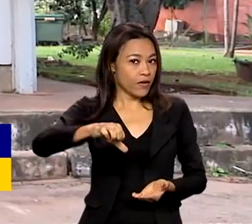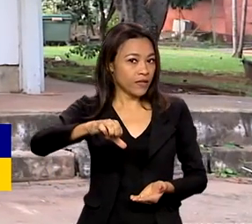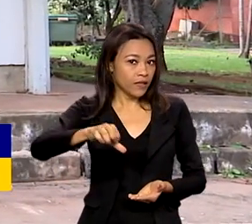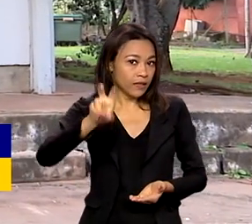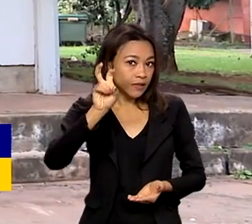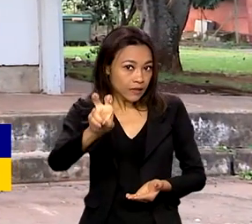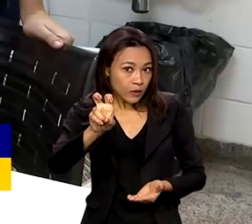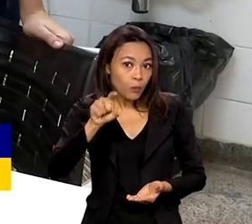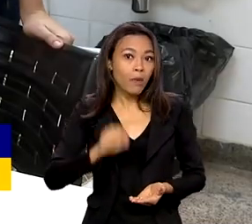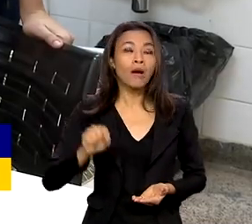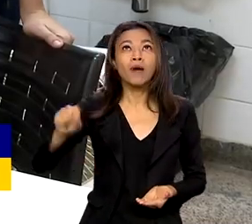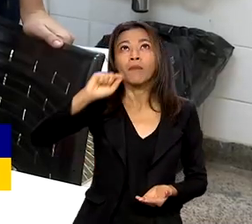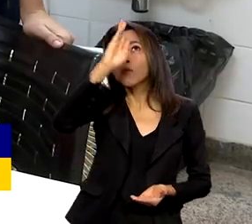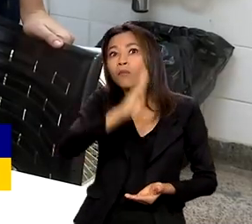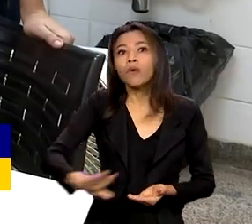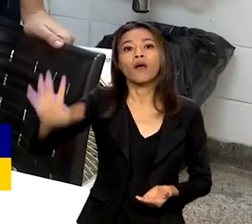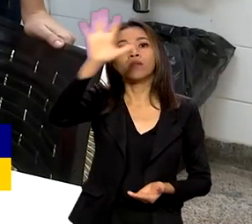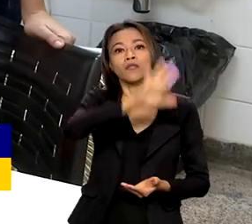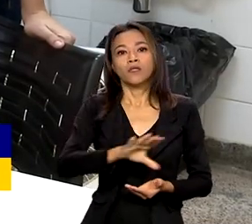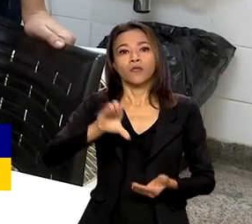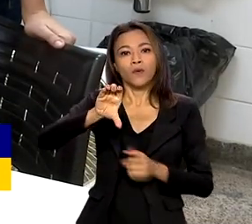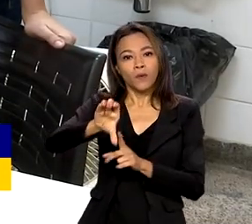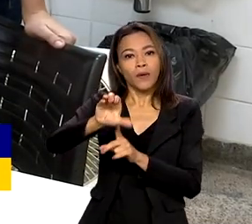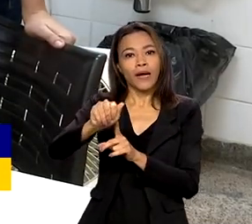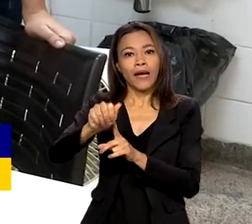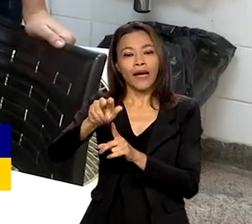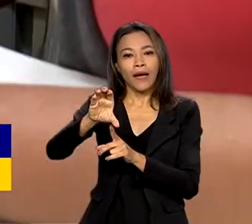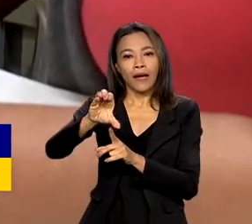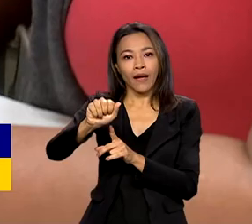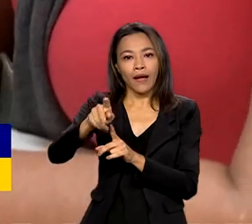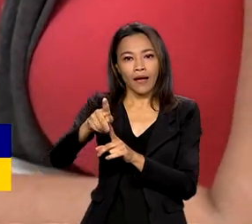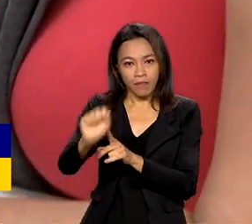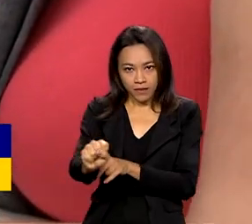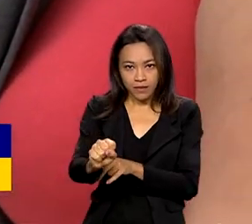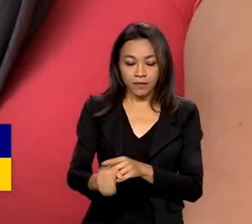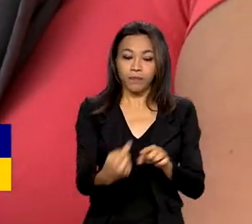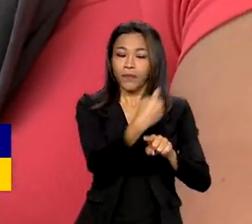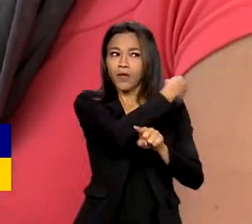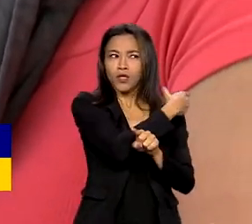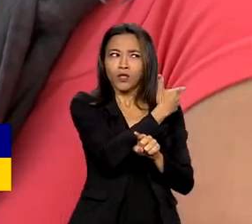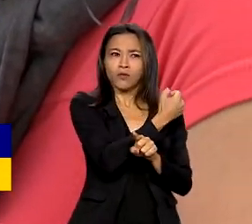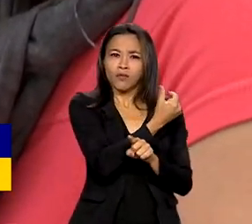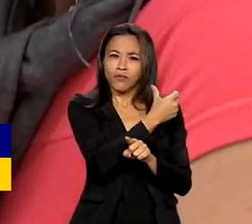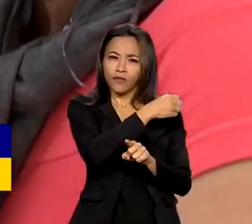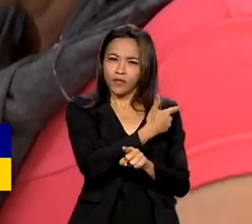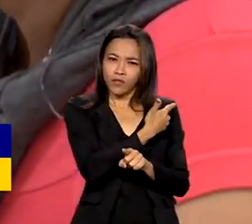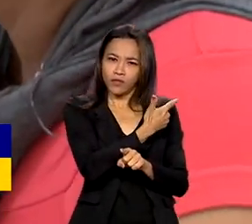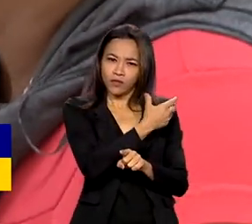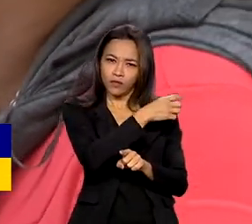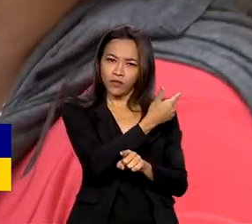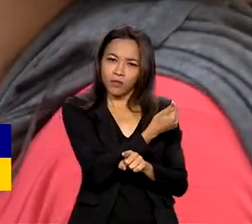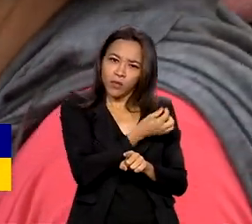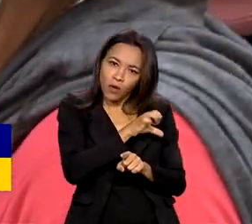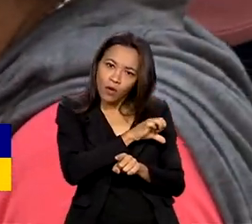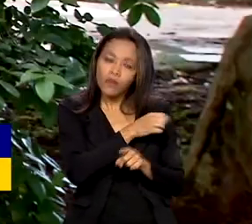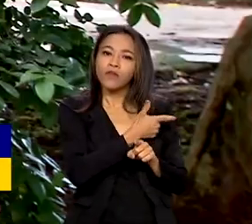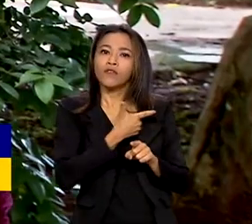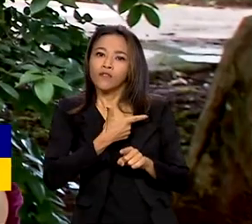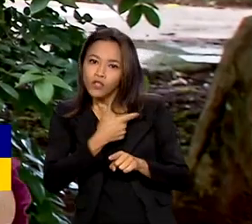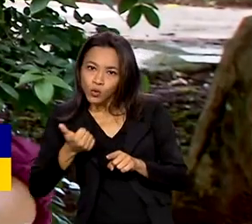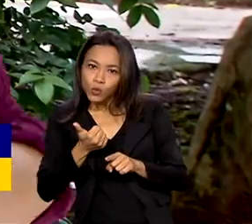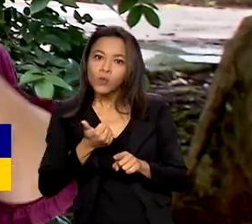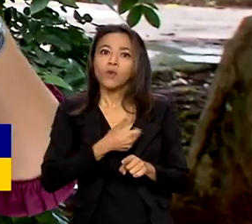em todo o país. Entre 2019 e 2021, o SUS realizou quase 60 milhões de atendimentos.